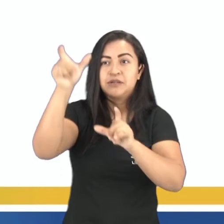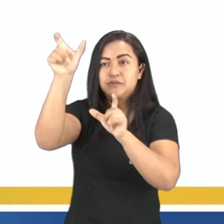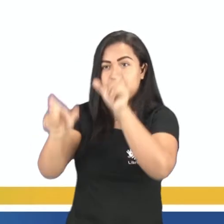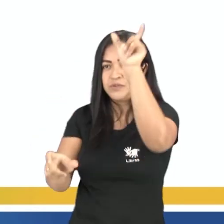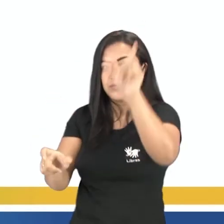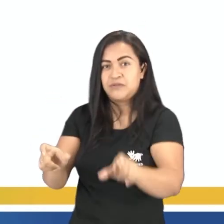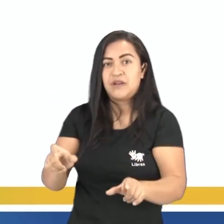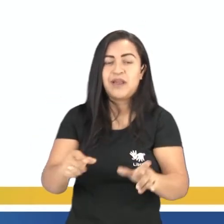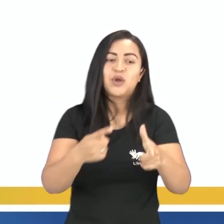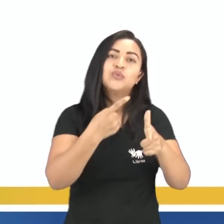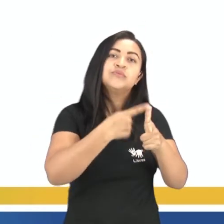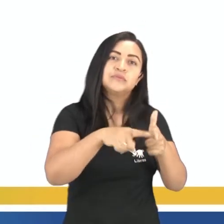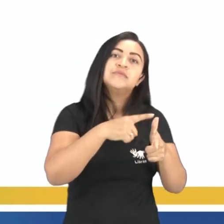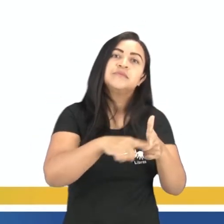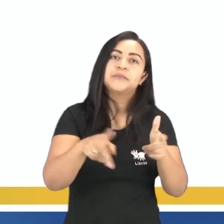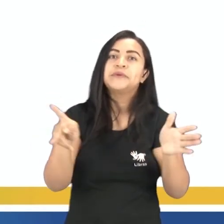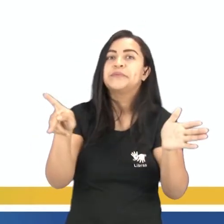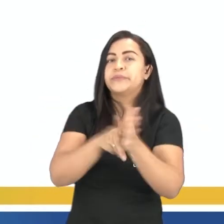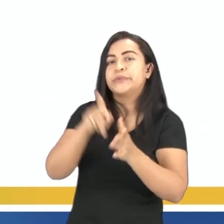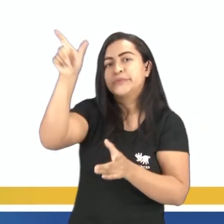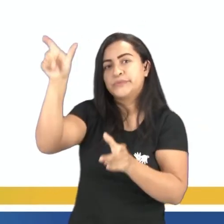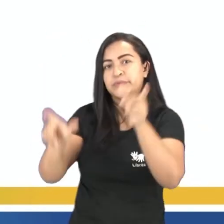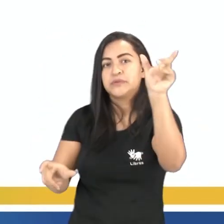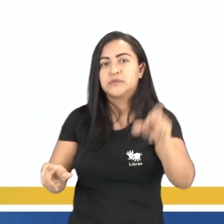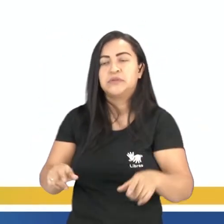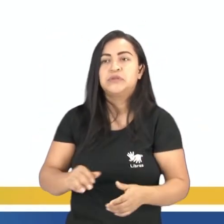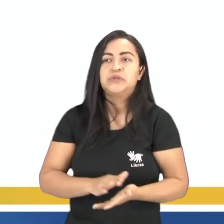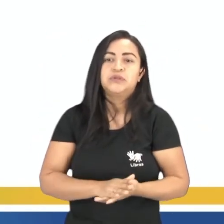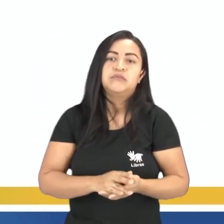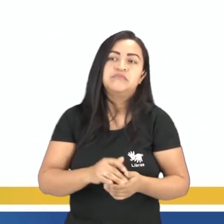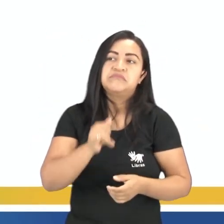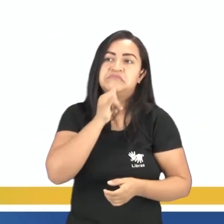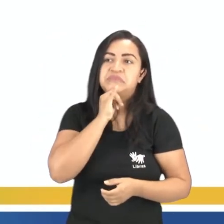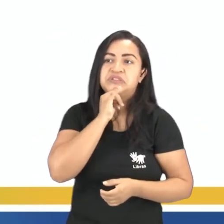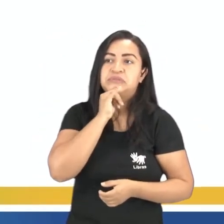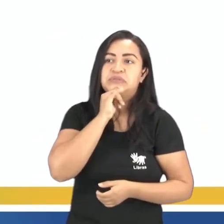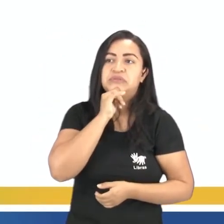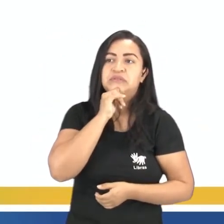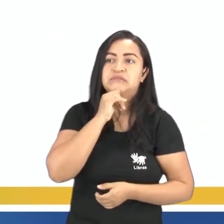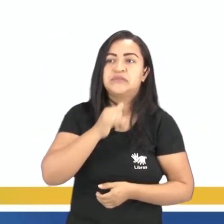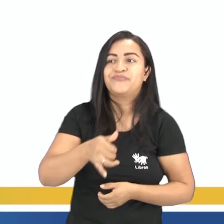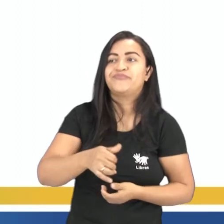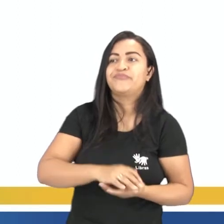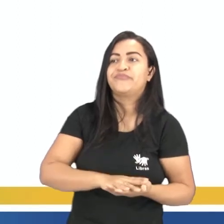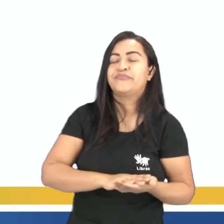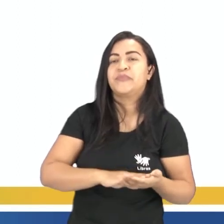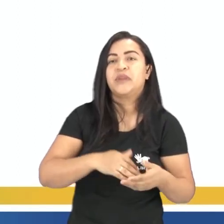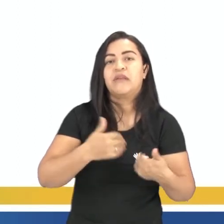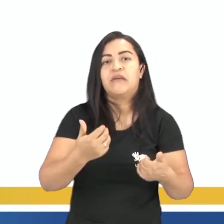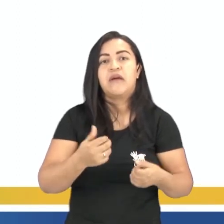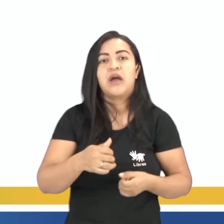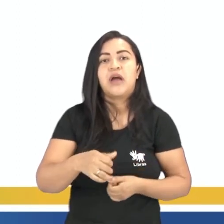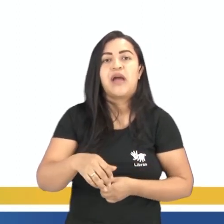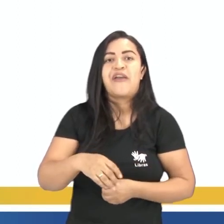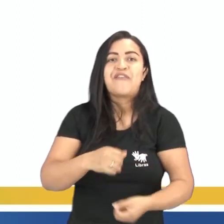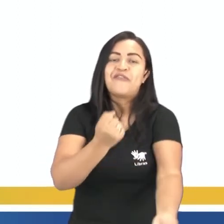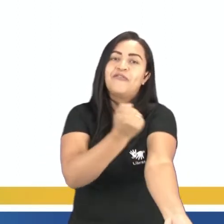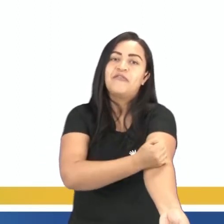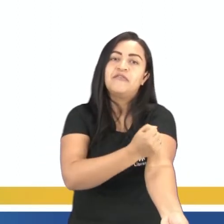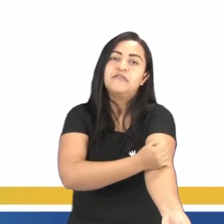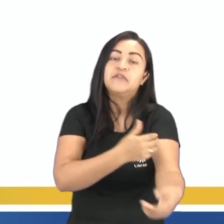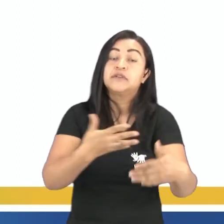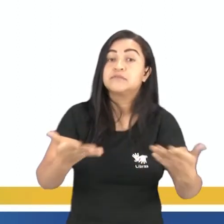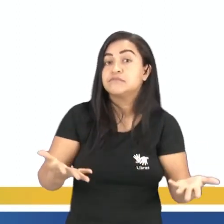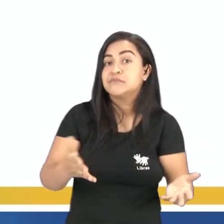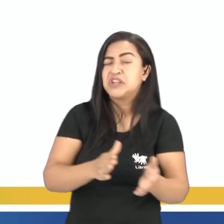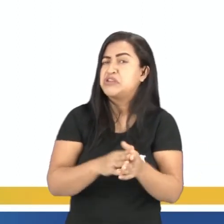poderia ter? Por exemplo, um problema poderia ser o alcoolismo. Aí você já começa por esse conflito, falando desse problema dele e